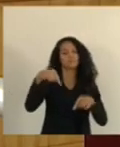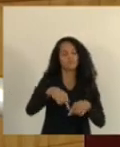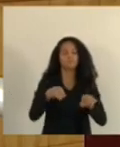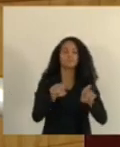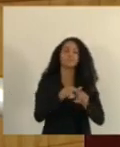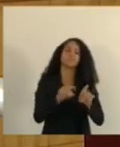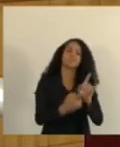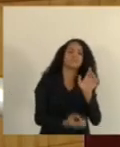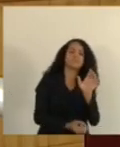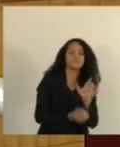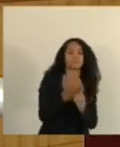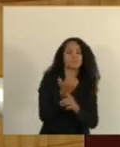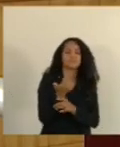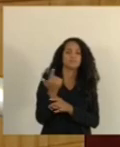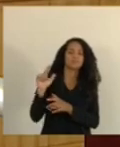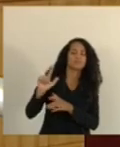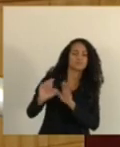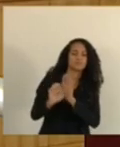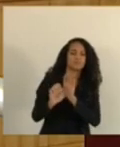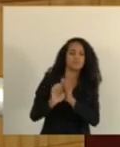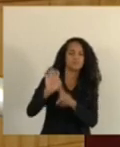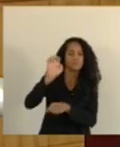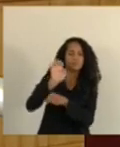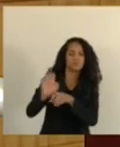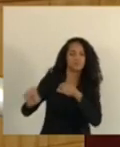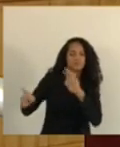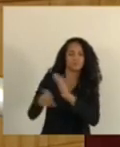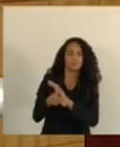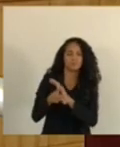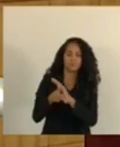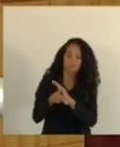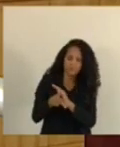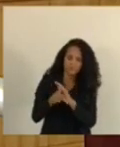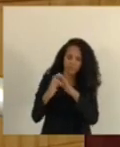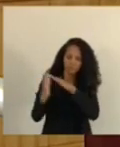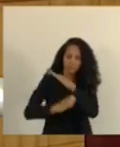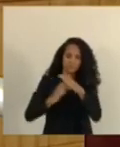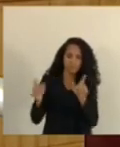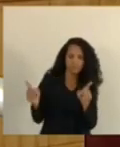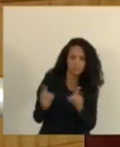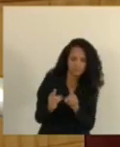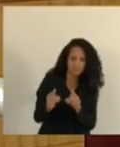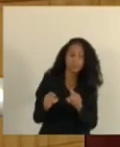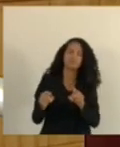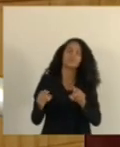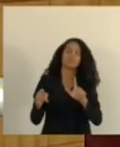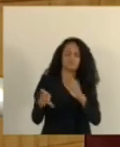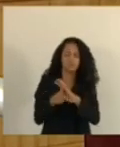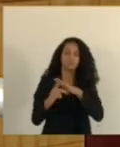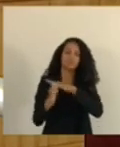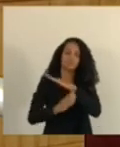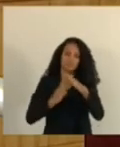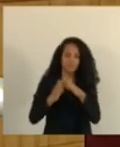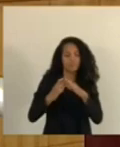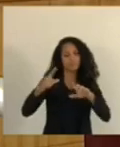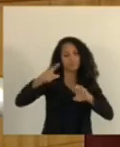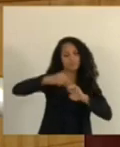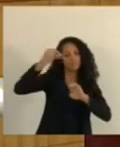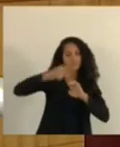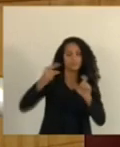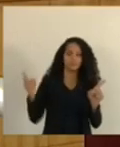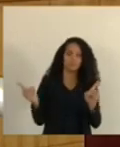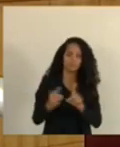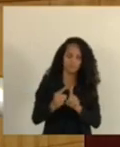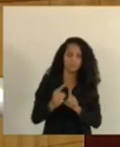a criação do Estatuto Estadual da Microempresa, empresa de pequeno porte e do microempreendedor